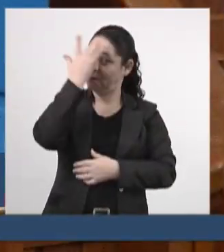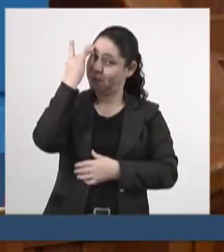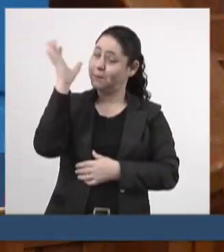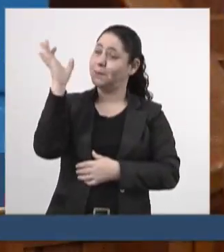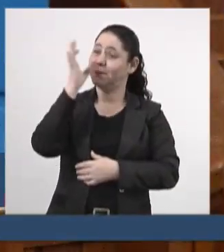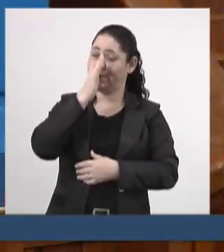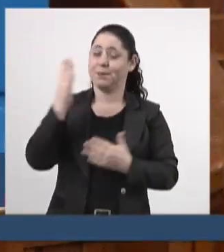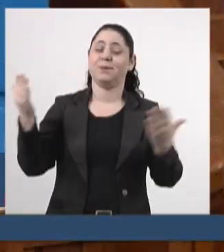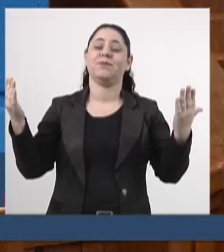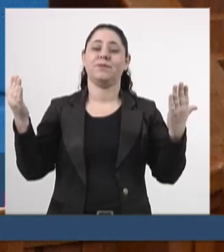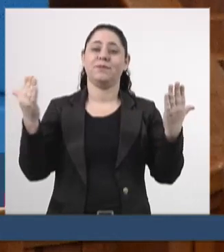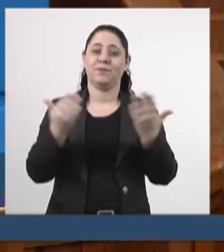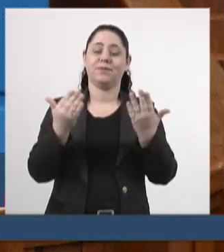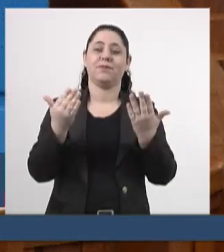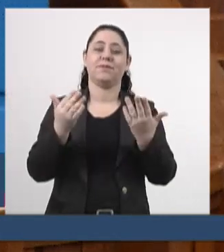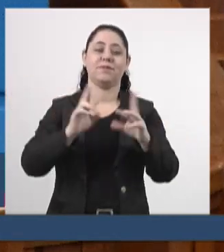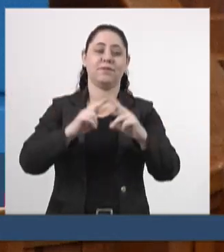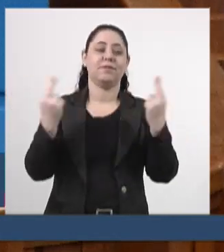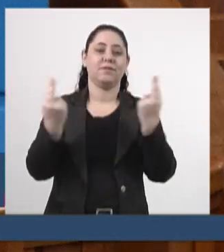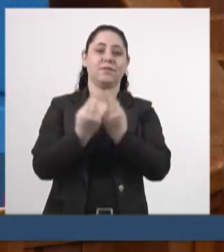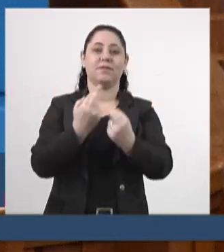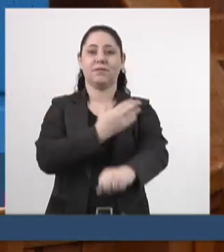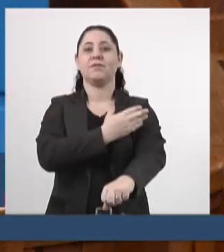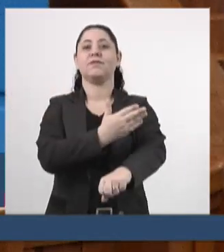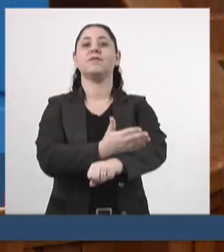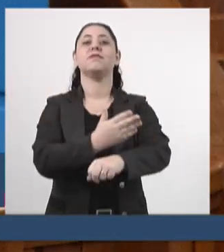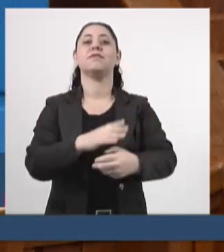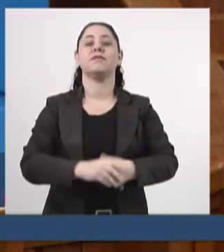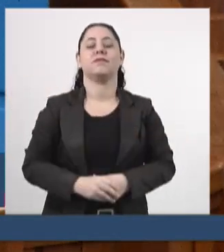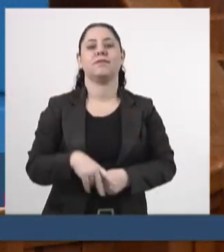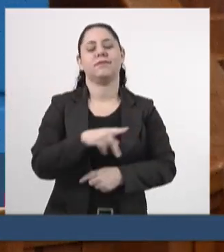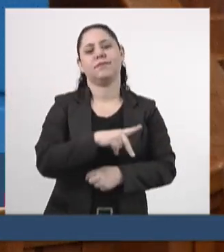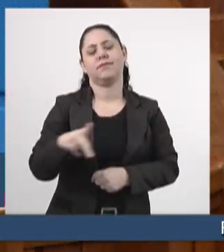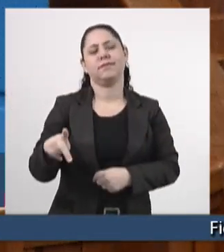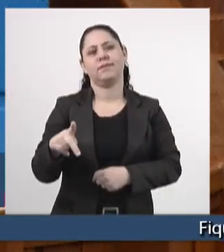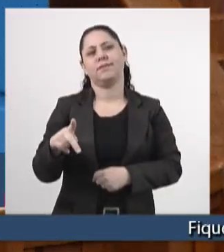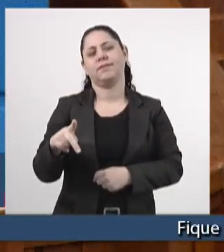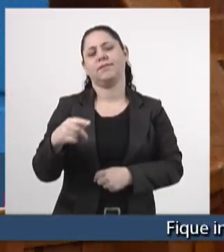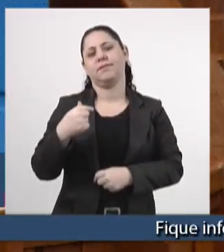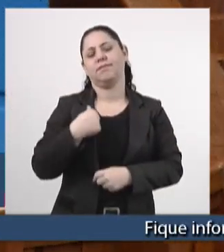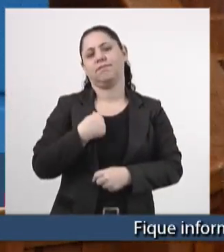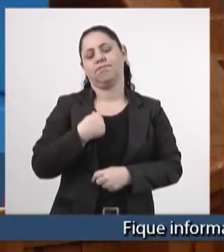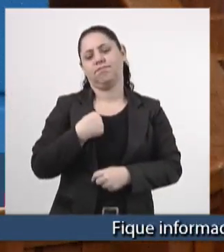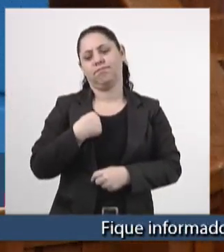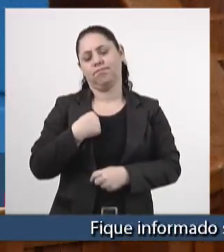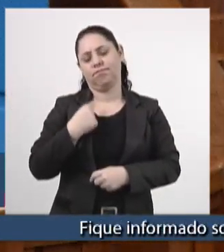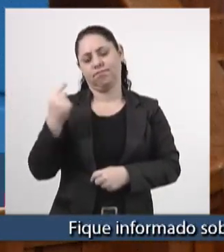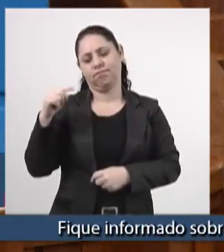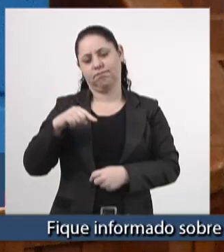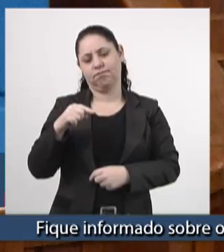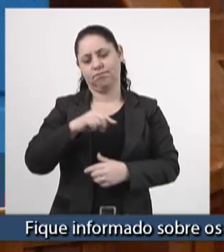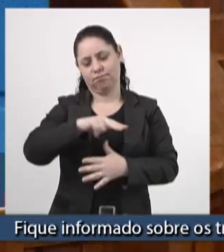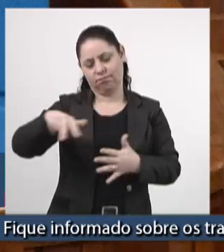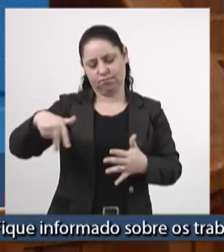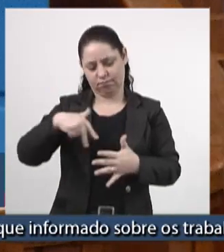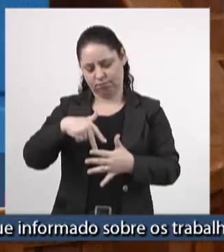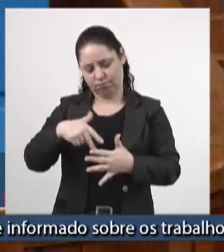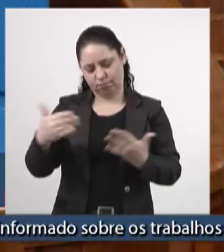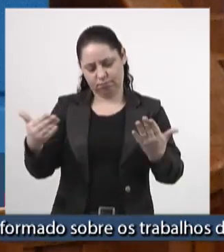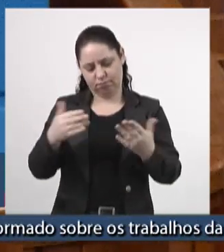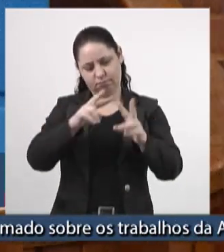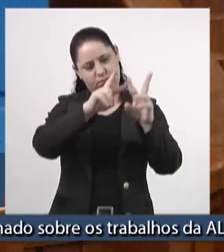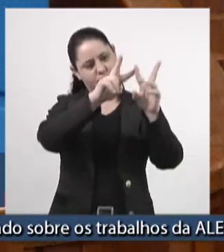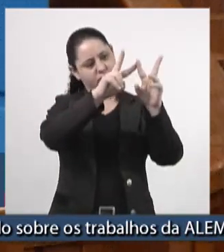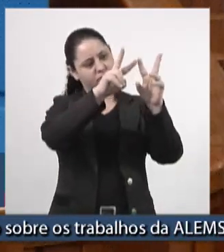essa sessão legislativa. Presidente, eu venho aqui hoje trazer o